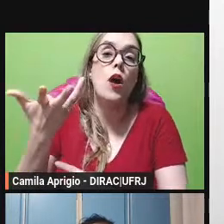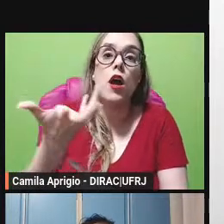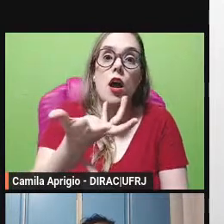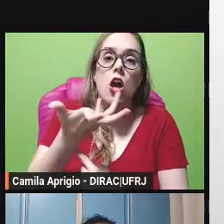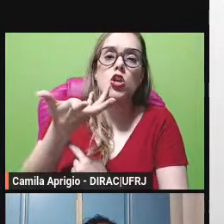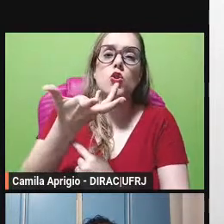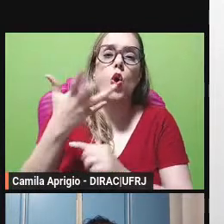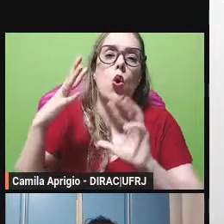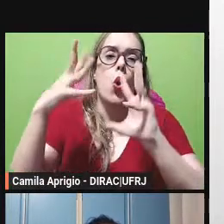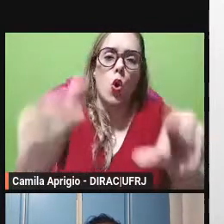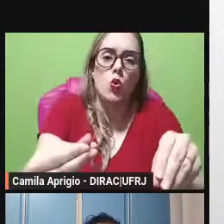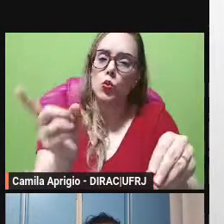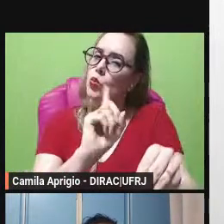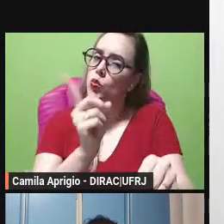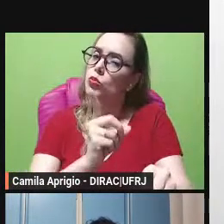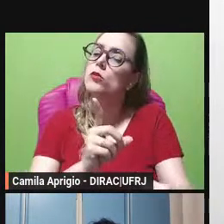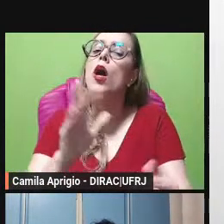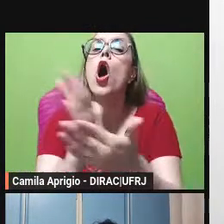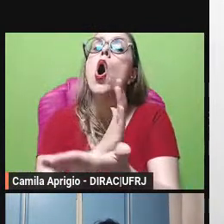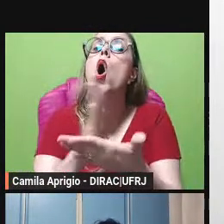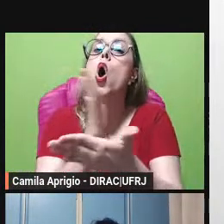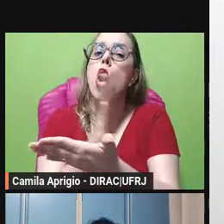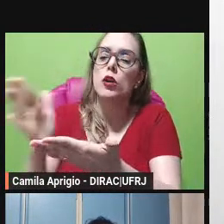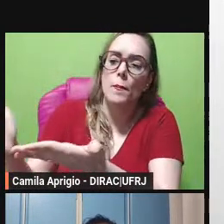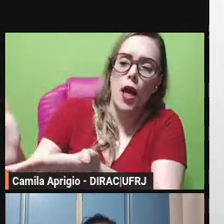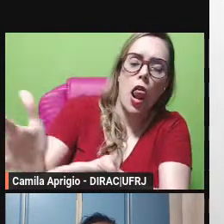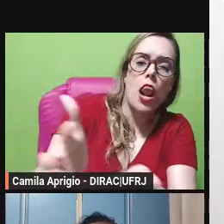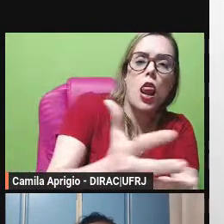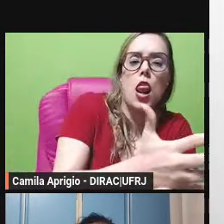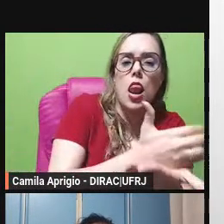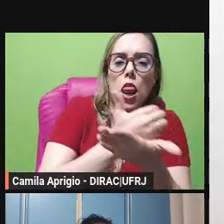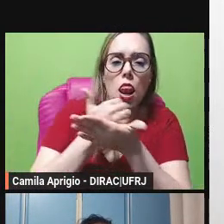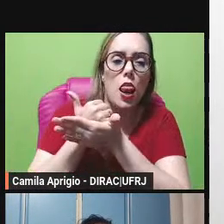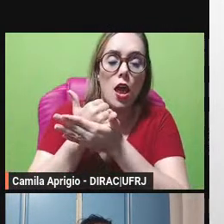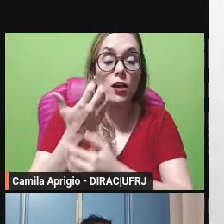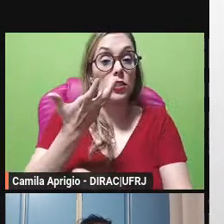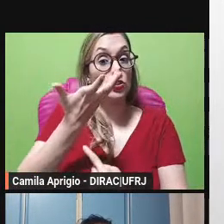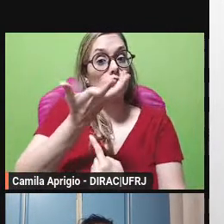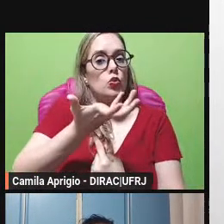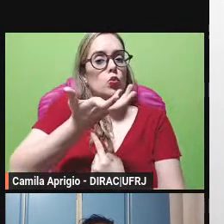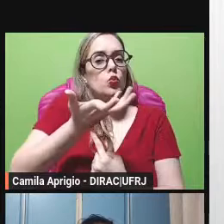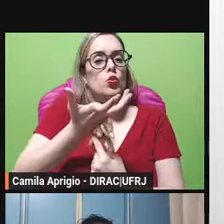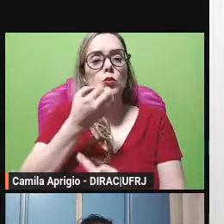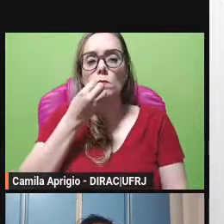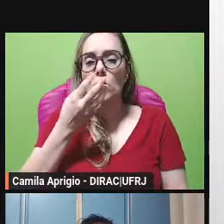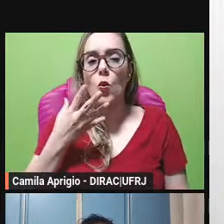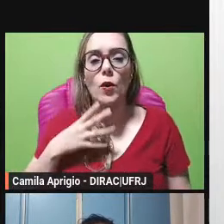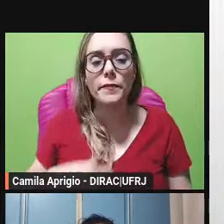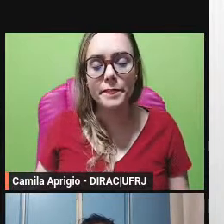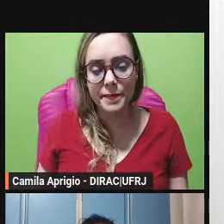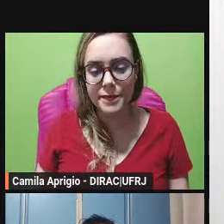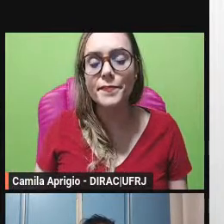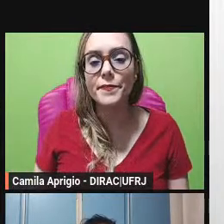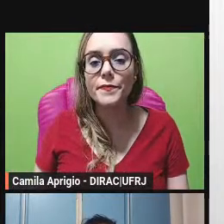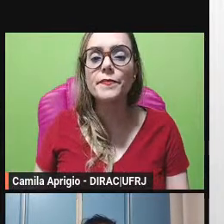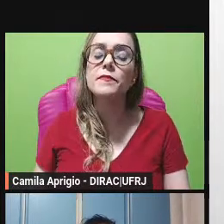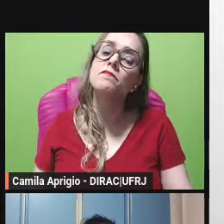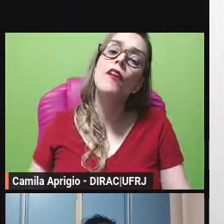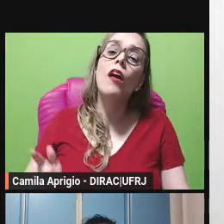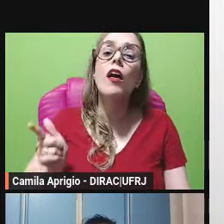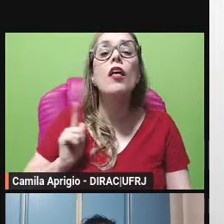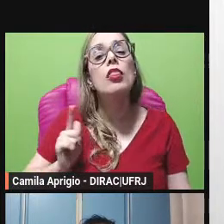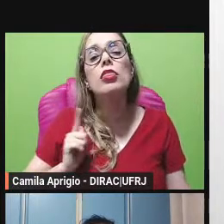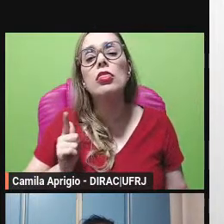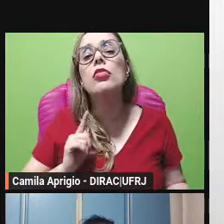tem prefácio e tem prólogo do autor certo então só para apresentar para vocês obras que circulam né